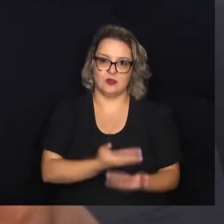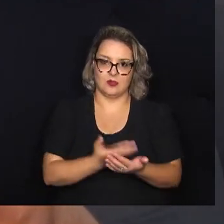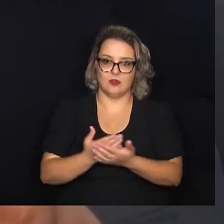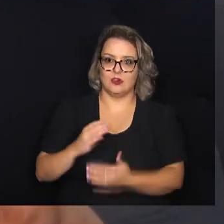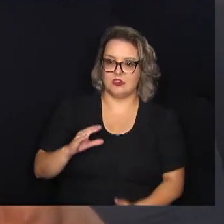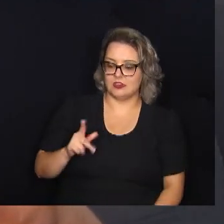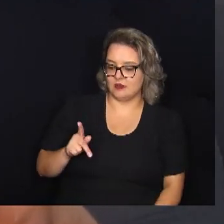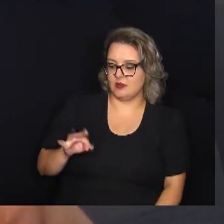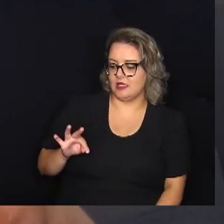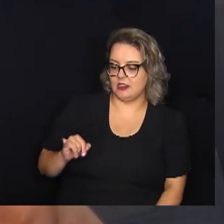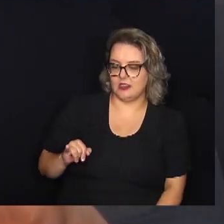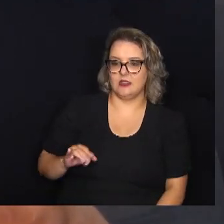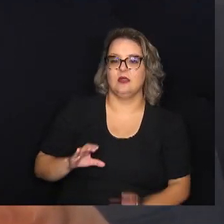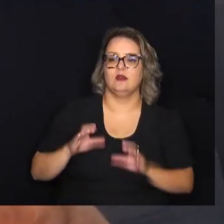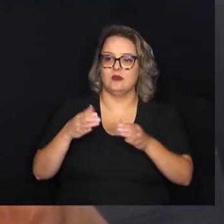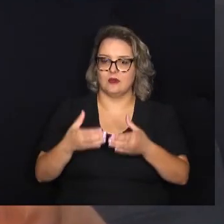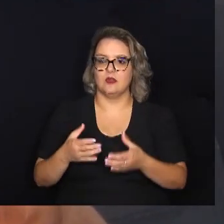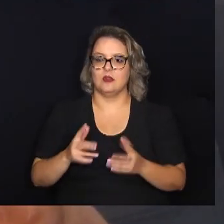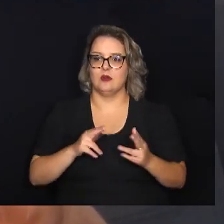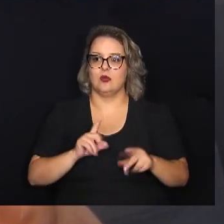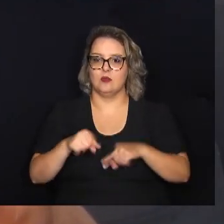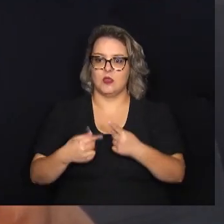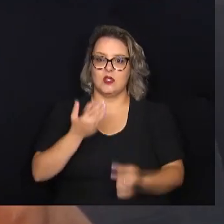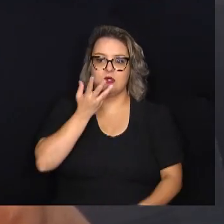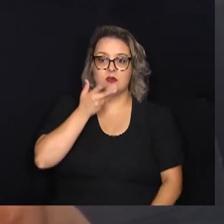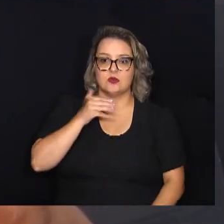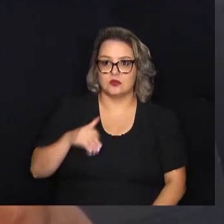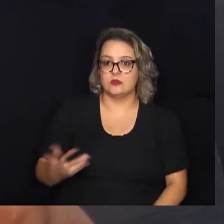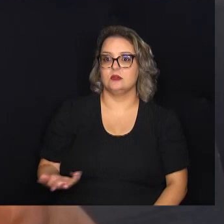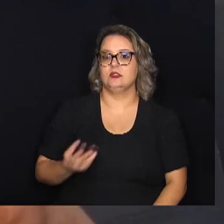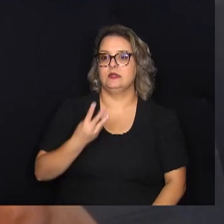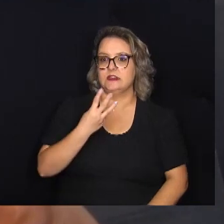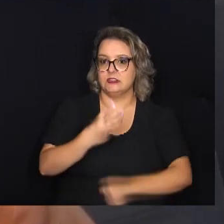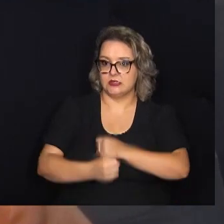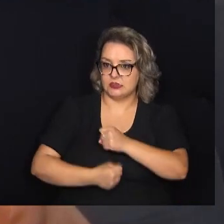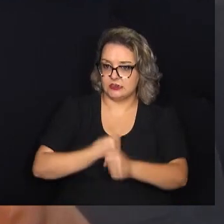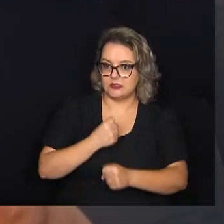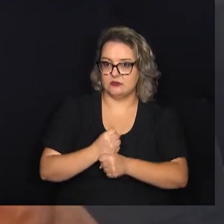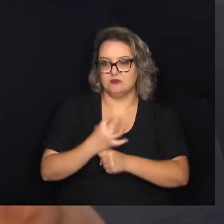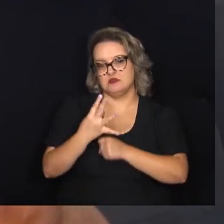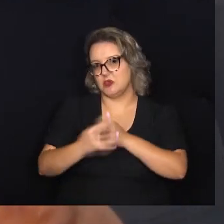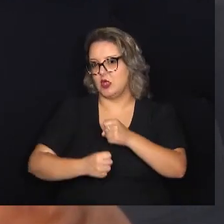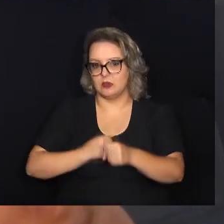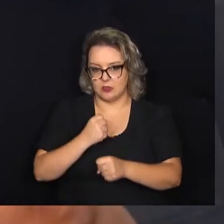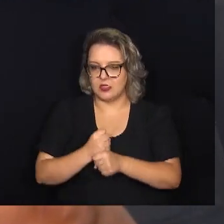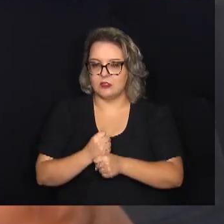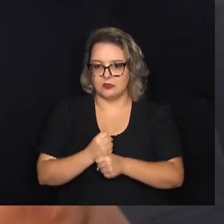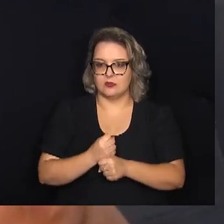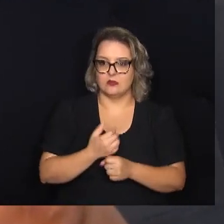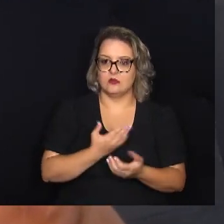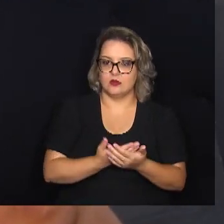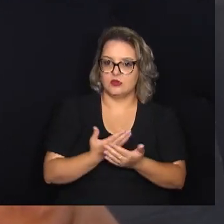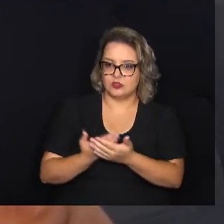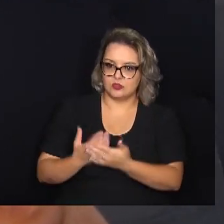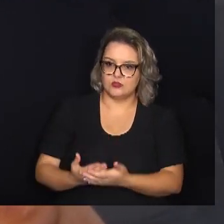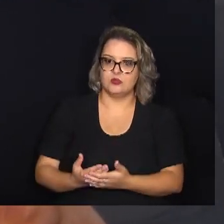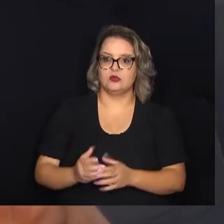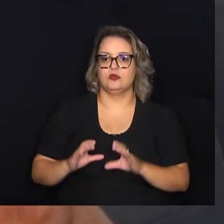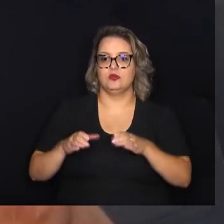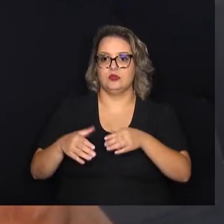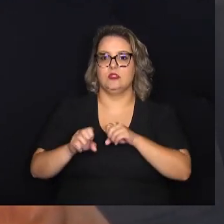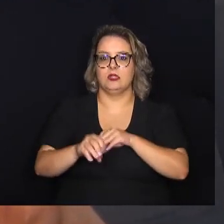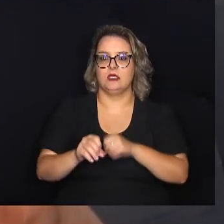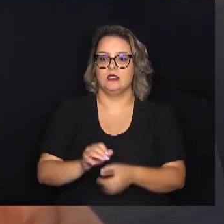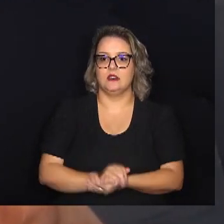Eram aulas em grupo, assim como as demais crianças. Passei 3 anos, 4 anos fazendo aula em grupo aqui no ensino coletivo.